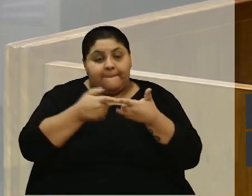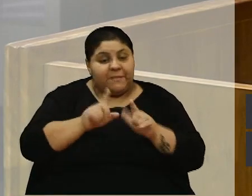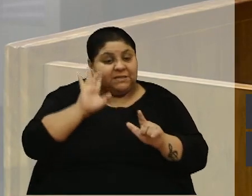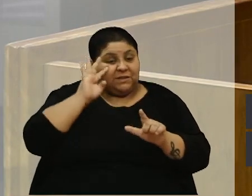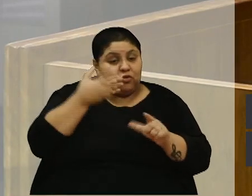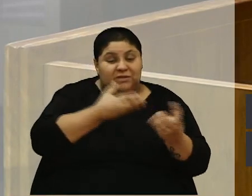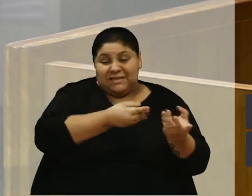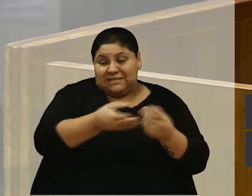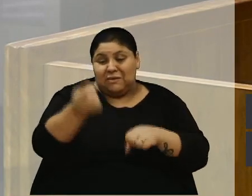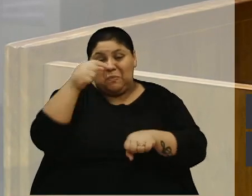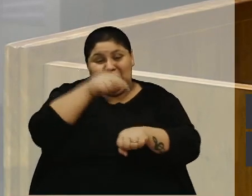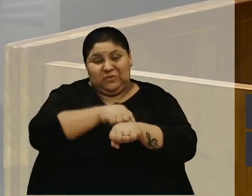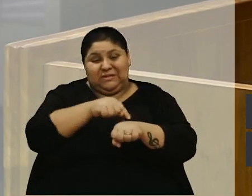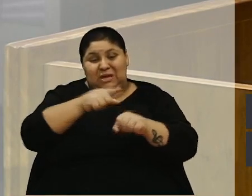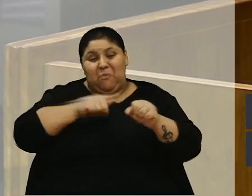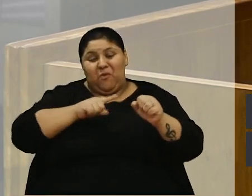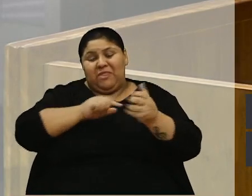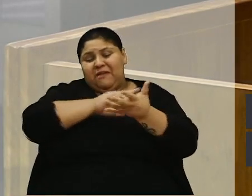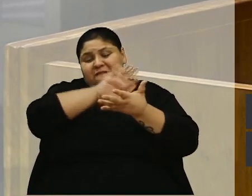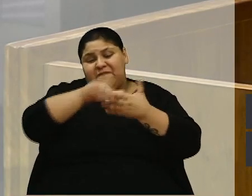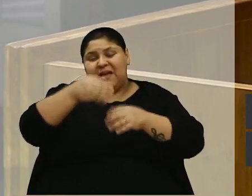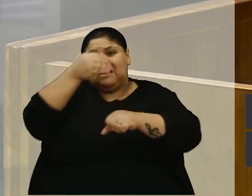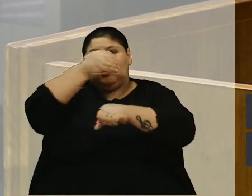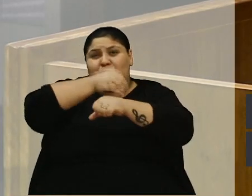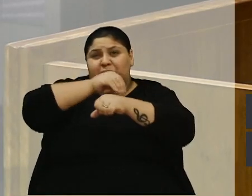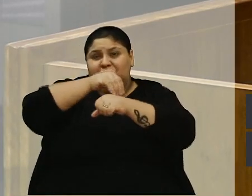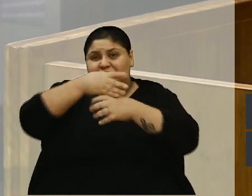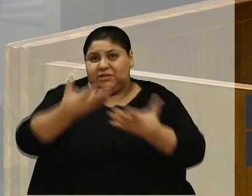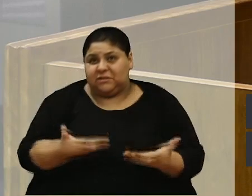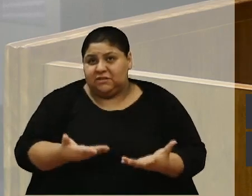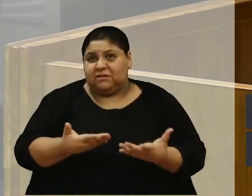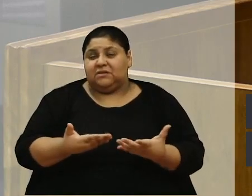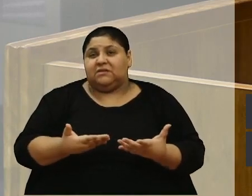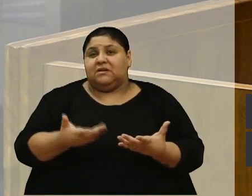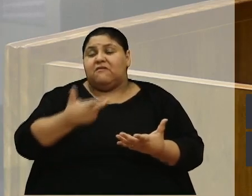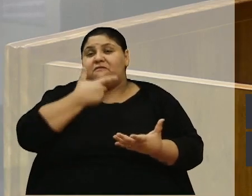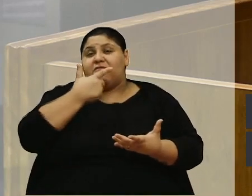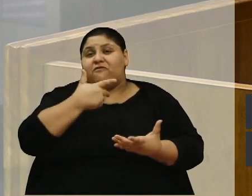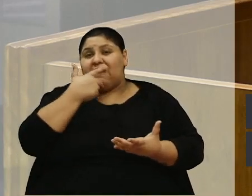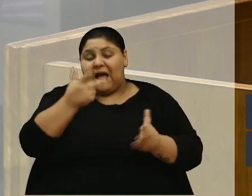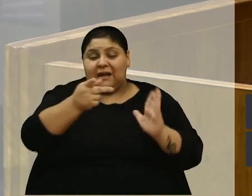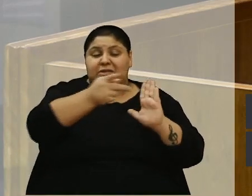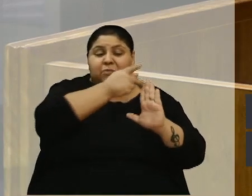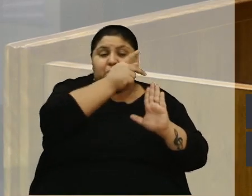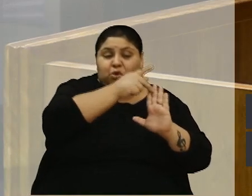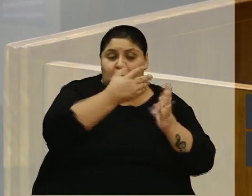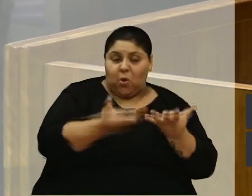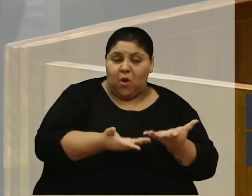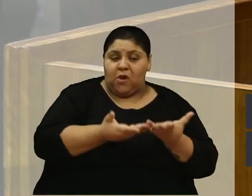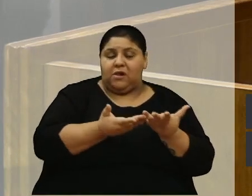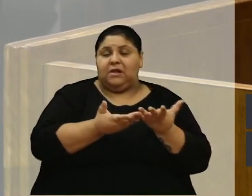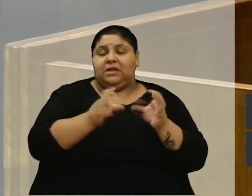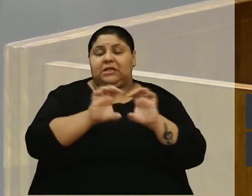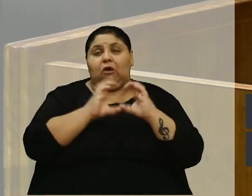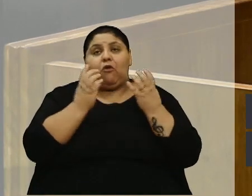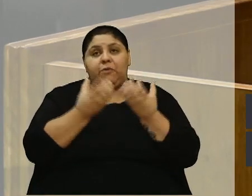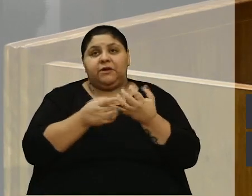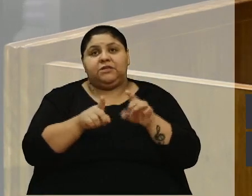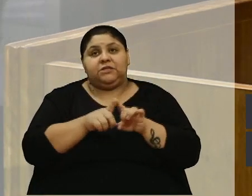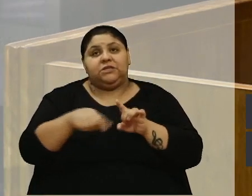vários pedidos, várias indicações, várias falas, vários protocolos da comunidade. Então,